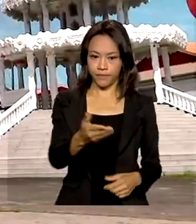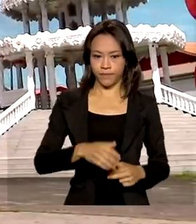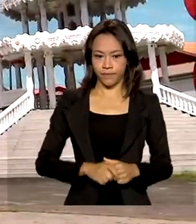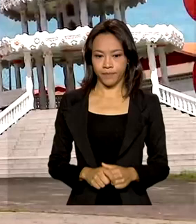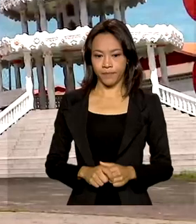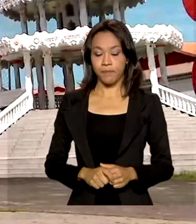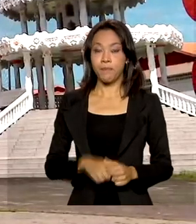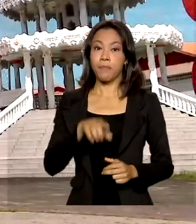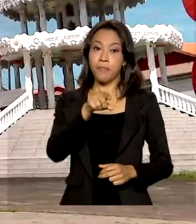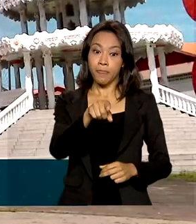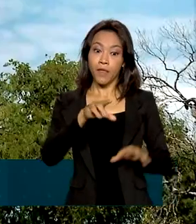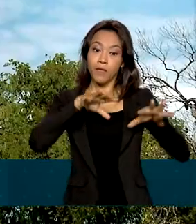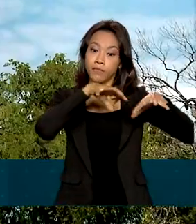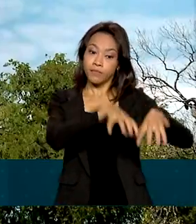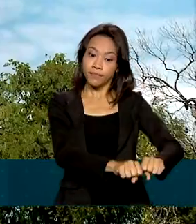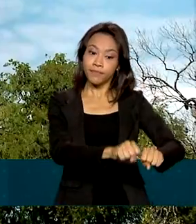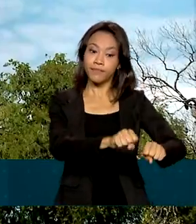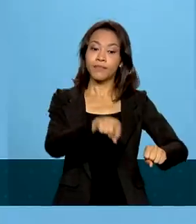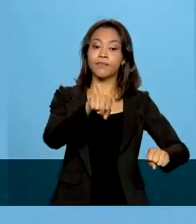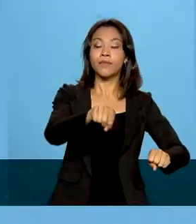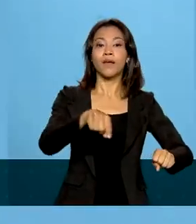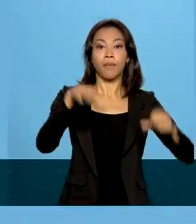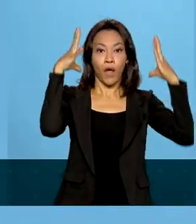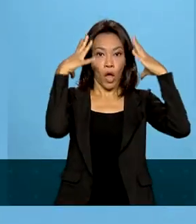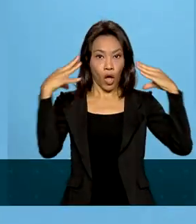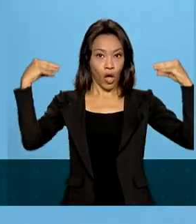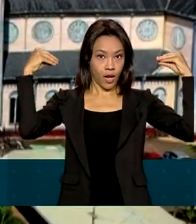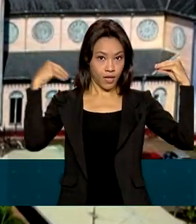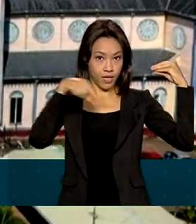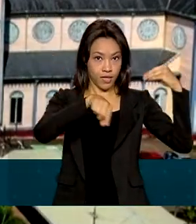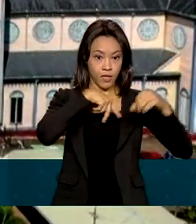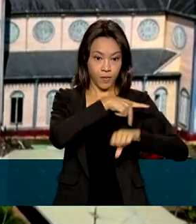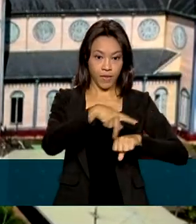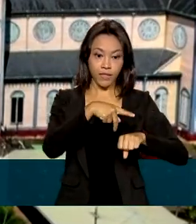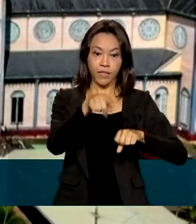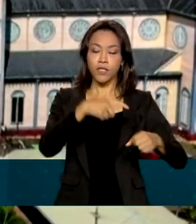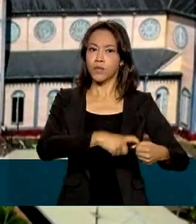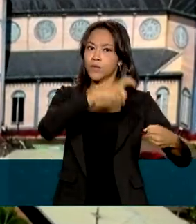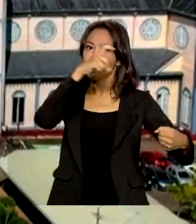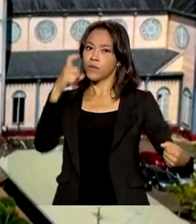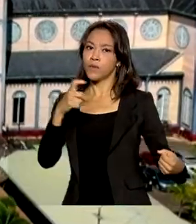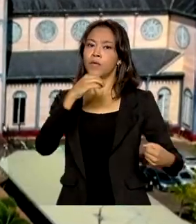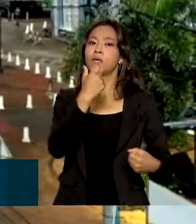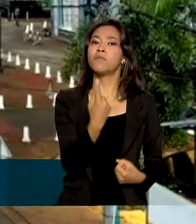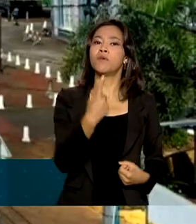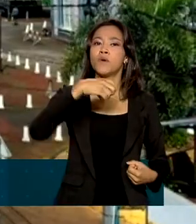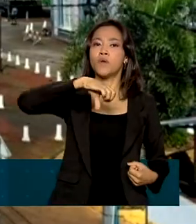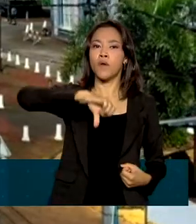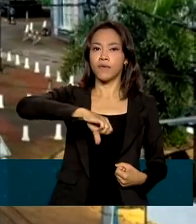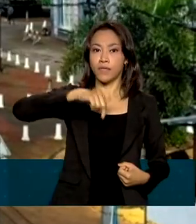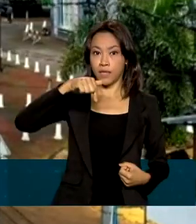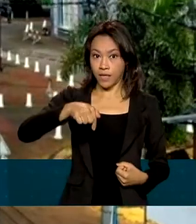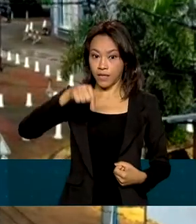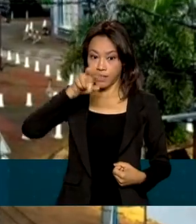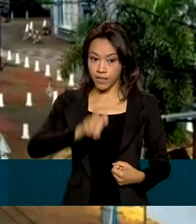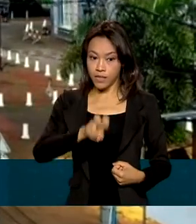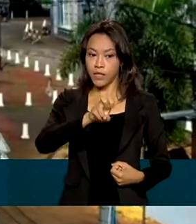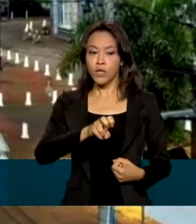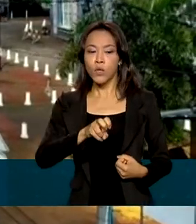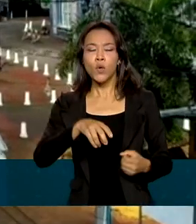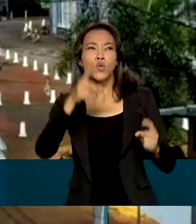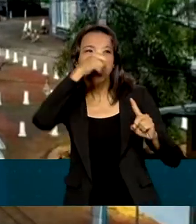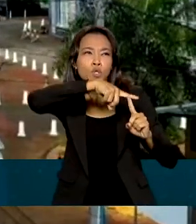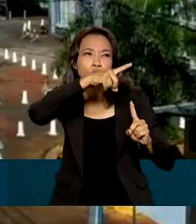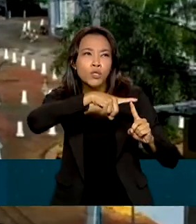Colonizado por holandeses, o Suriname só se tornou independente em 1975. O estilo de construção das